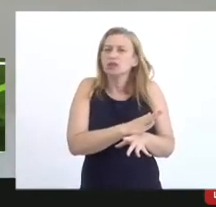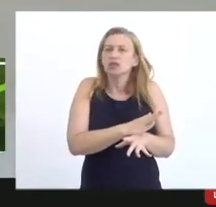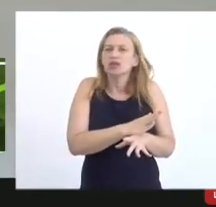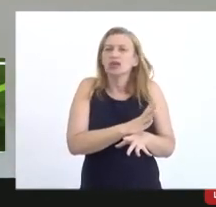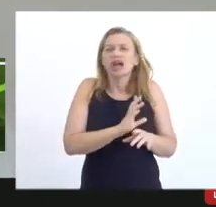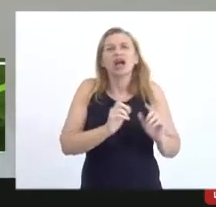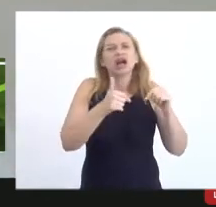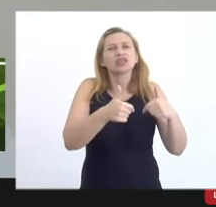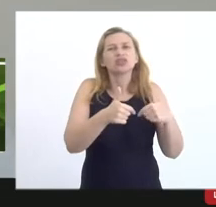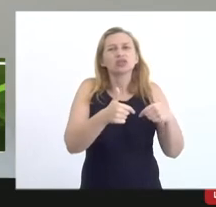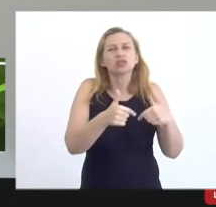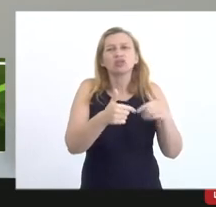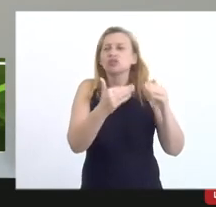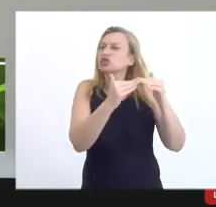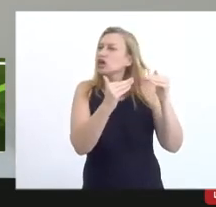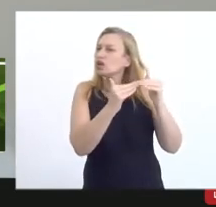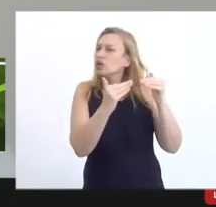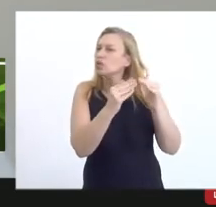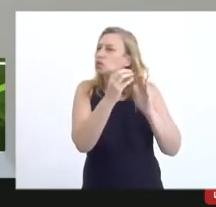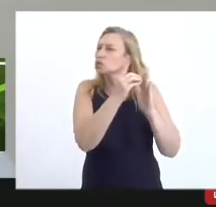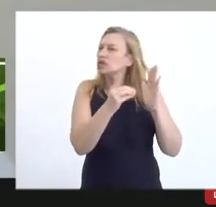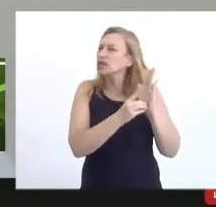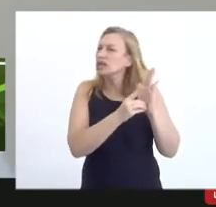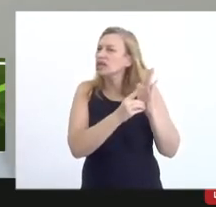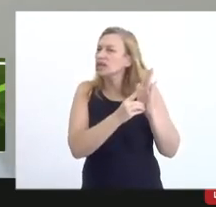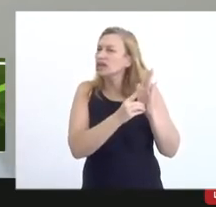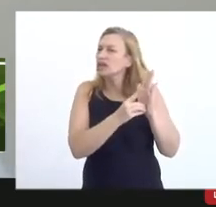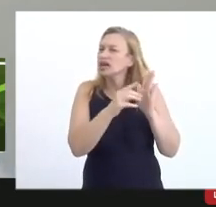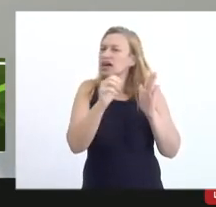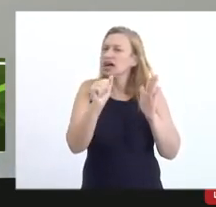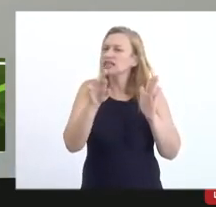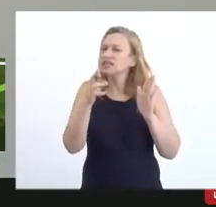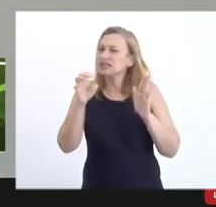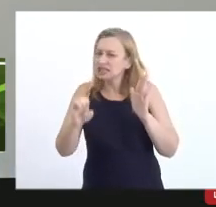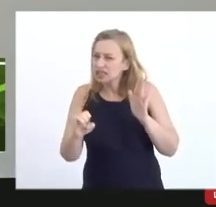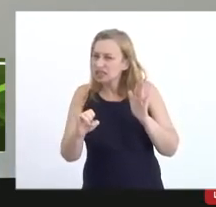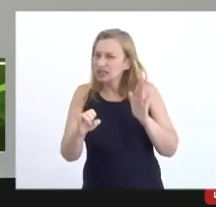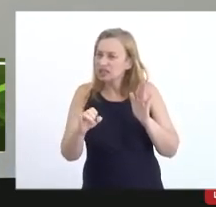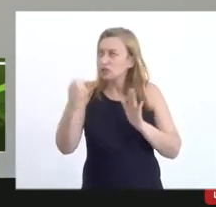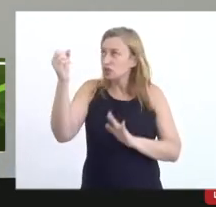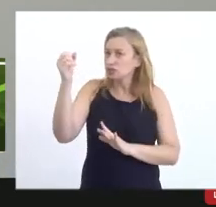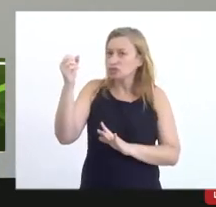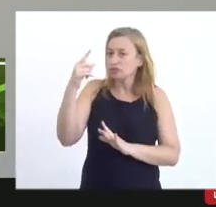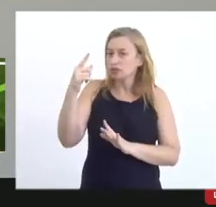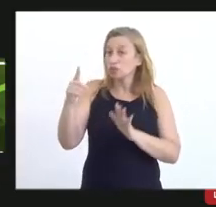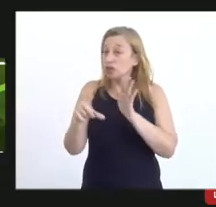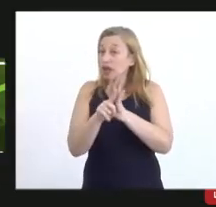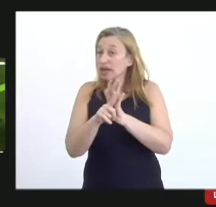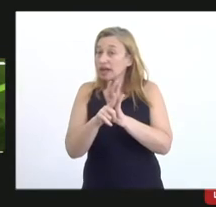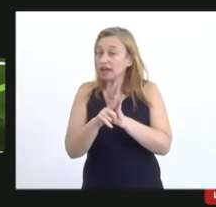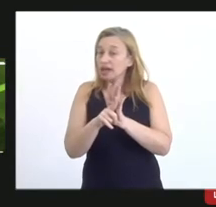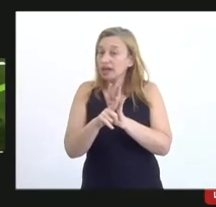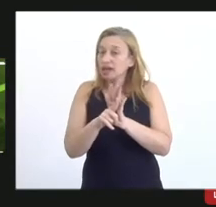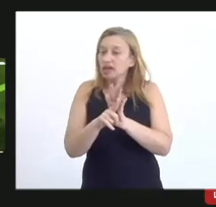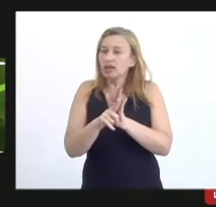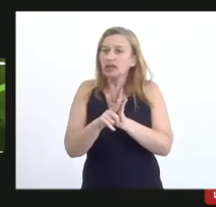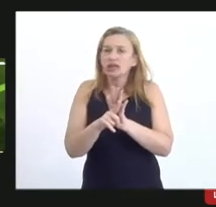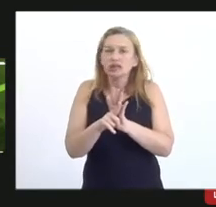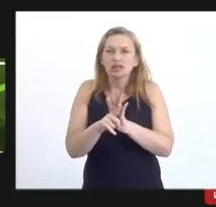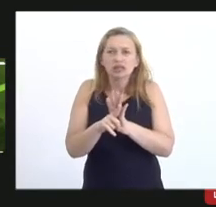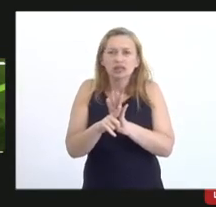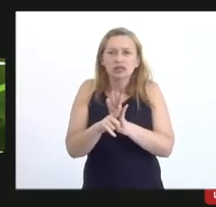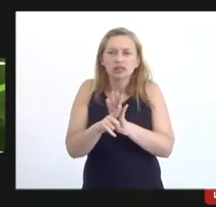atuou de acordo com o decreto da Ancine que foi inspiradora da lei botar água